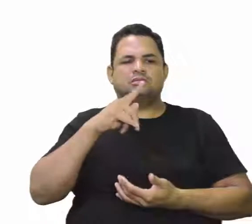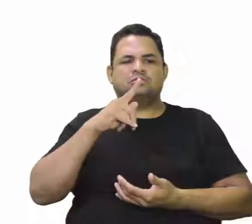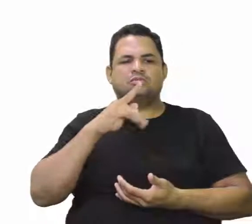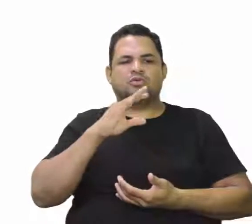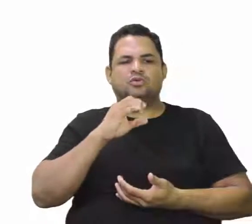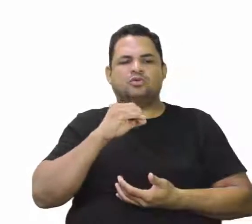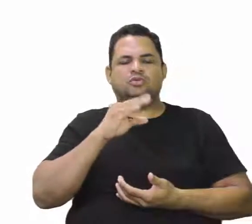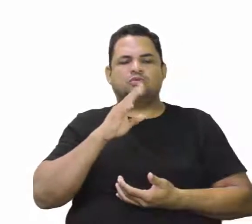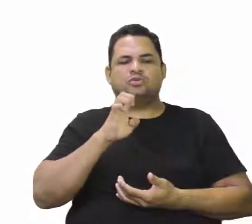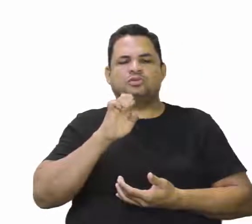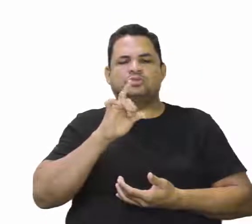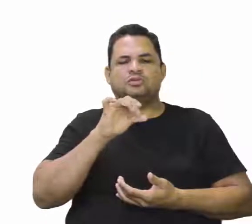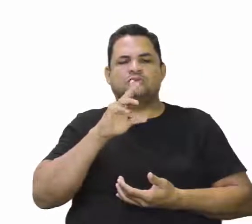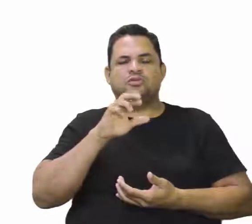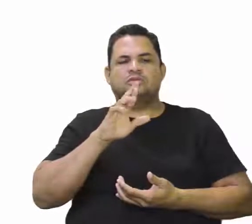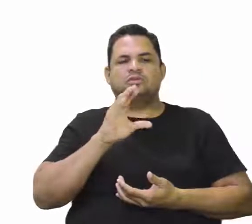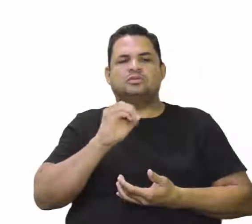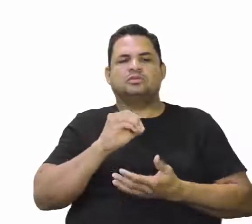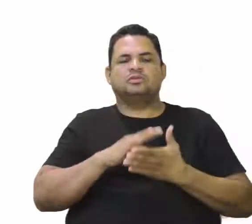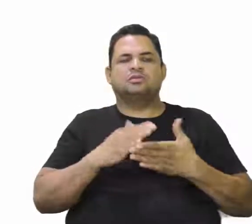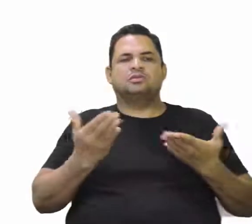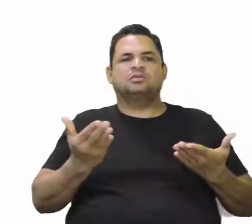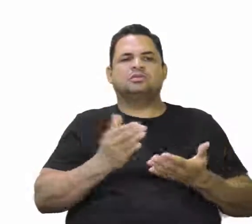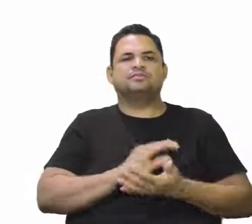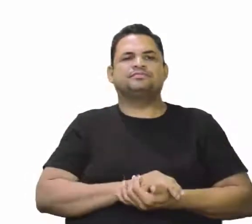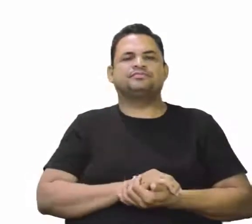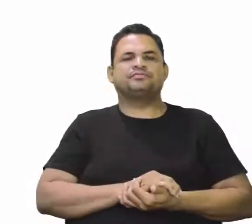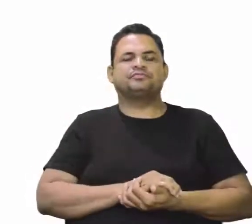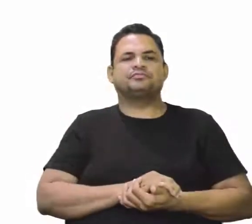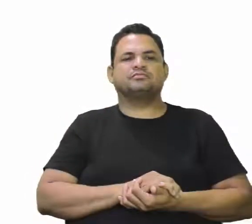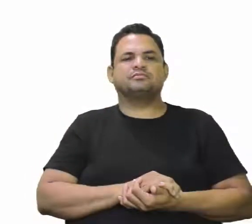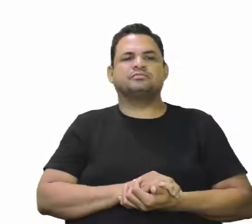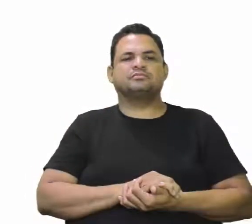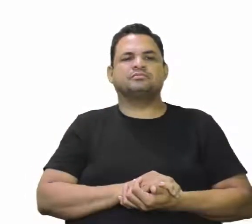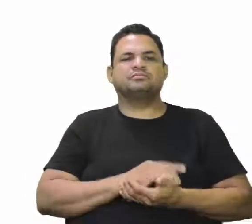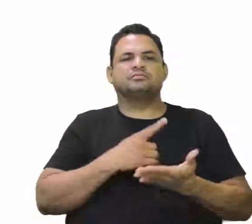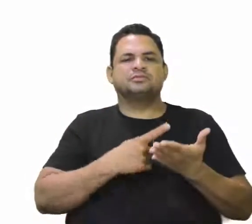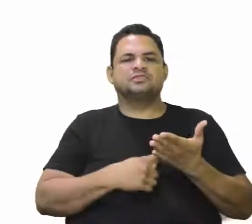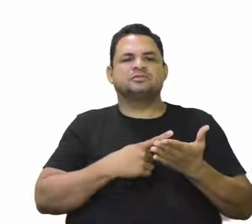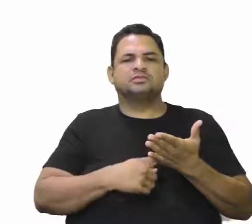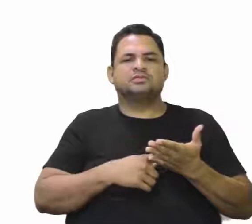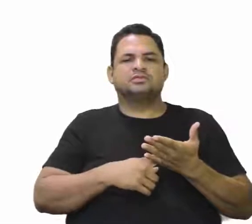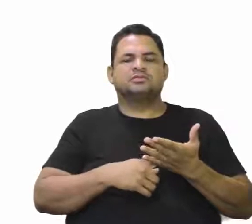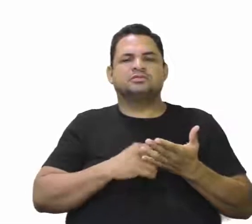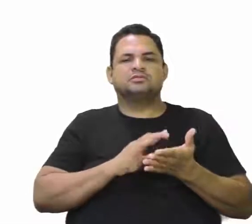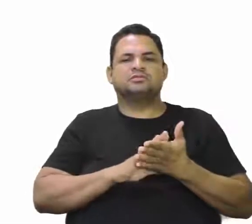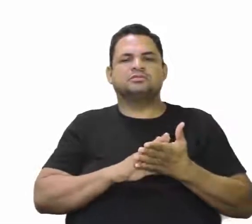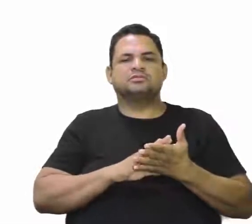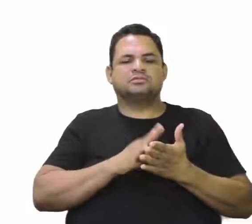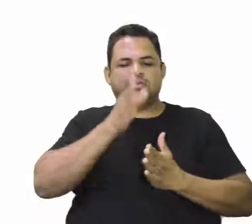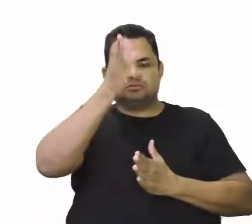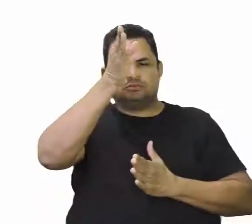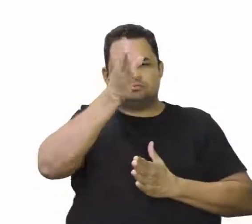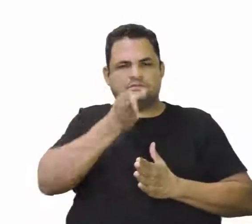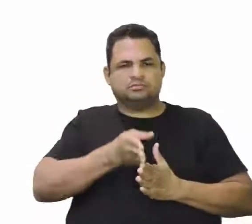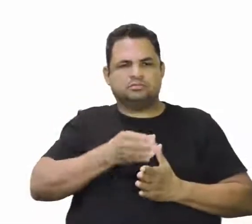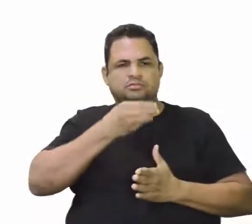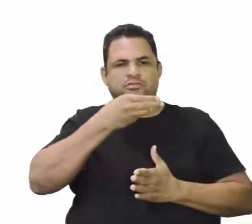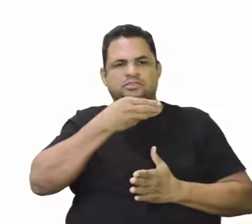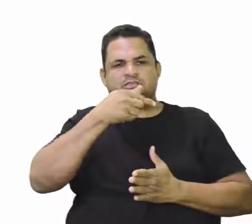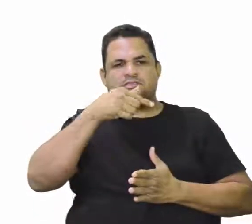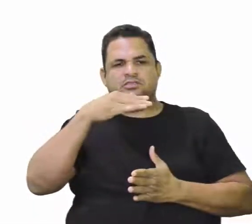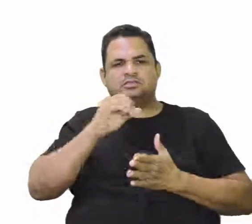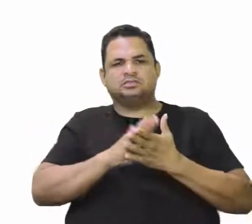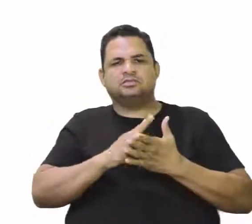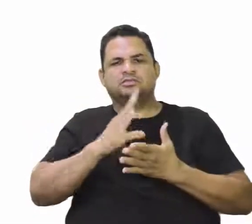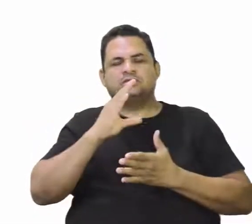Seguro. Vamos lá para a próxima. De acordo com o tratado, uma linha imaginária de 370 léguas de